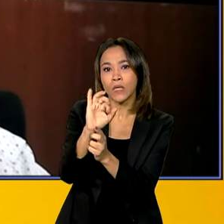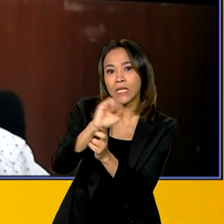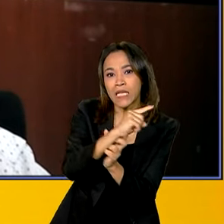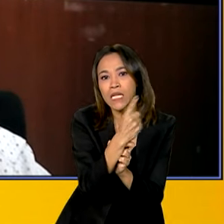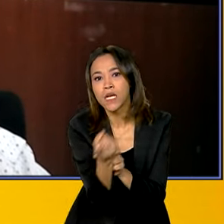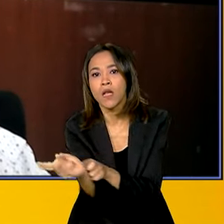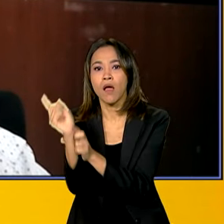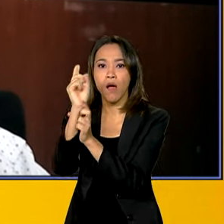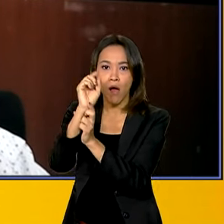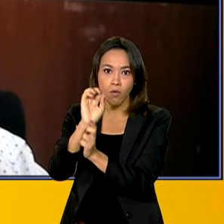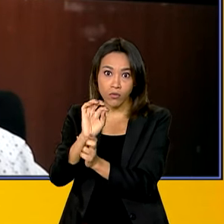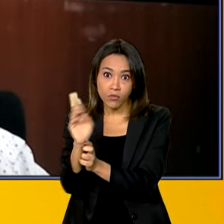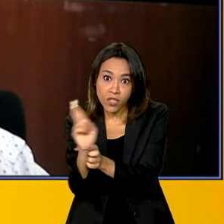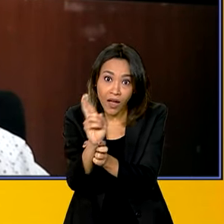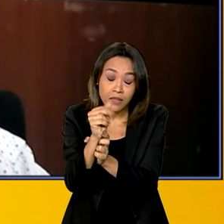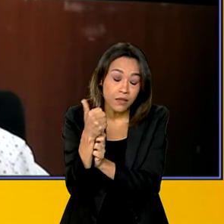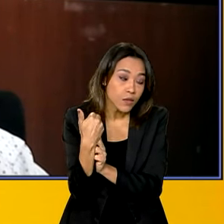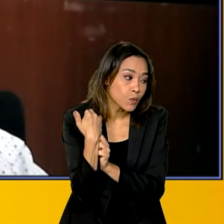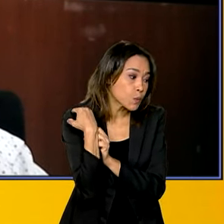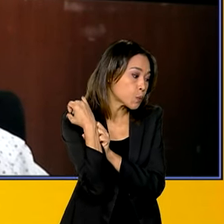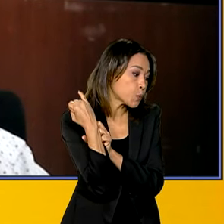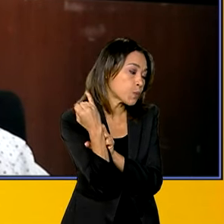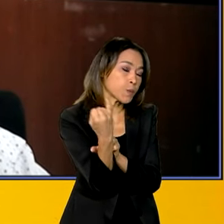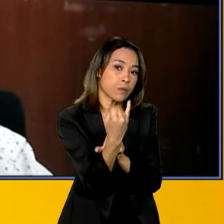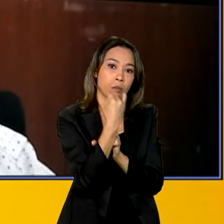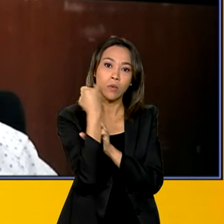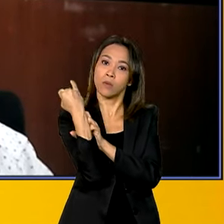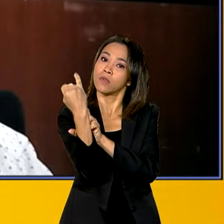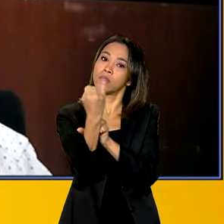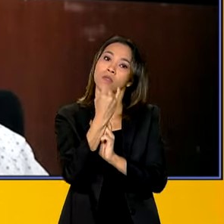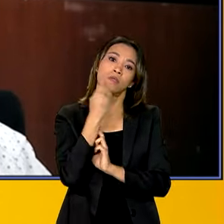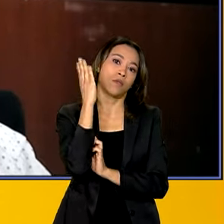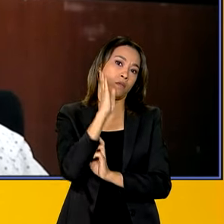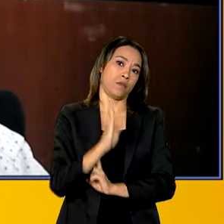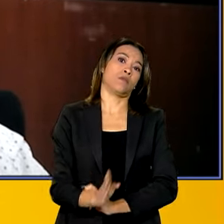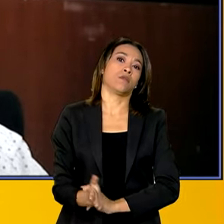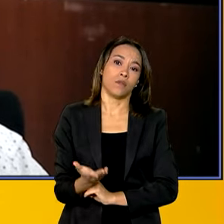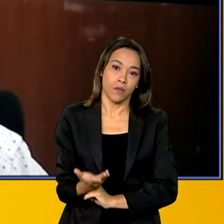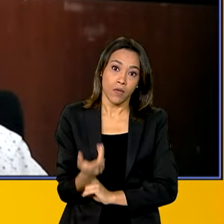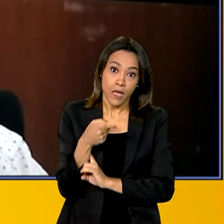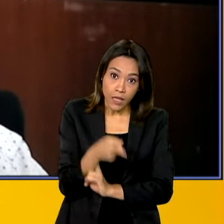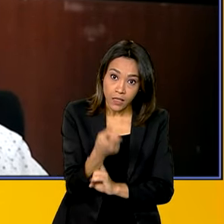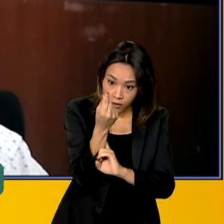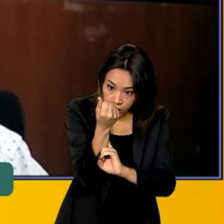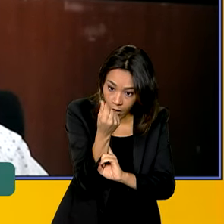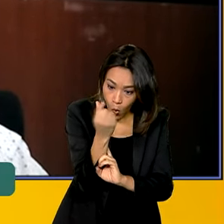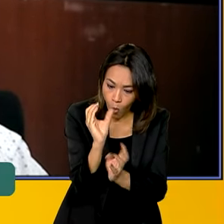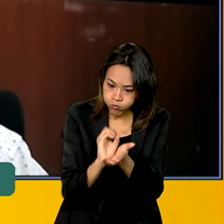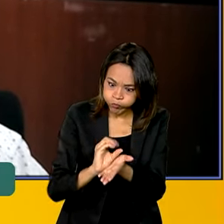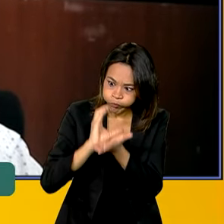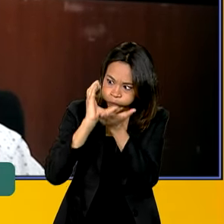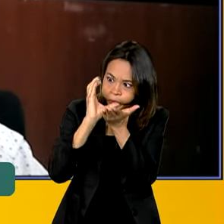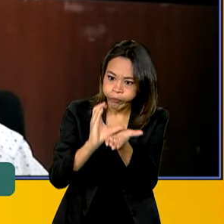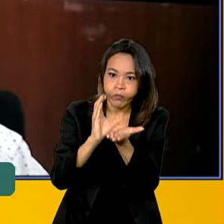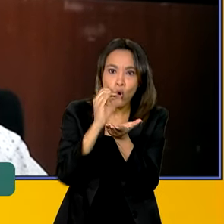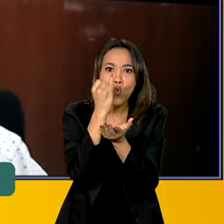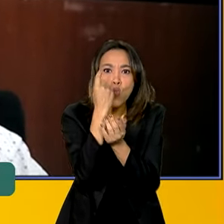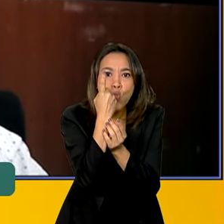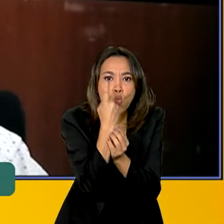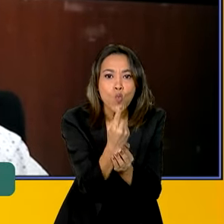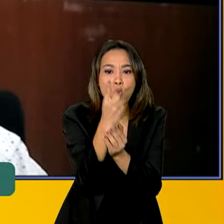Veja como isso é importante na economia nacional. Desse valor, que